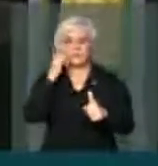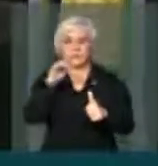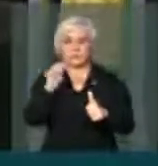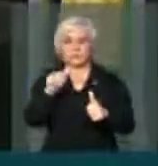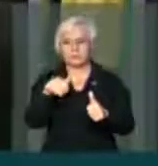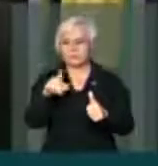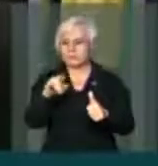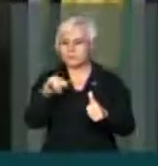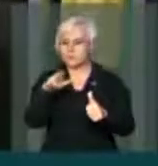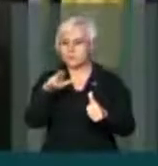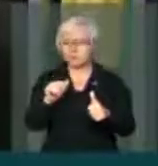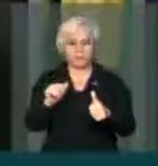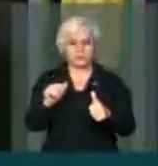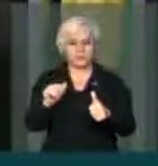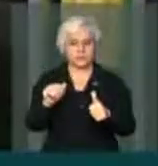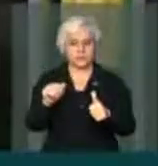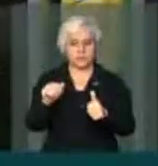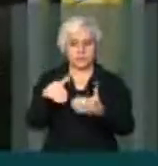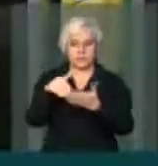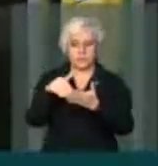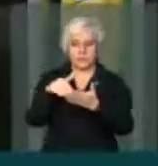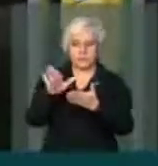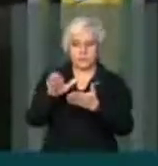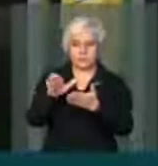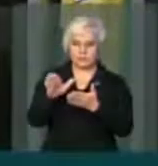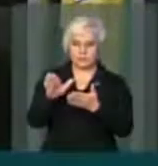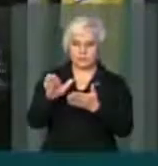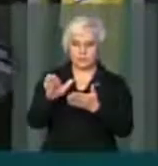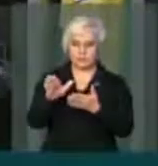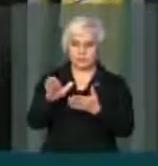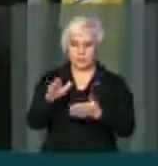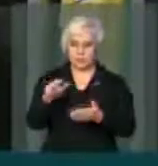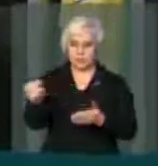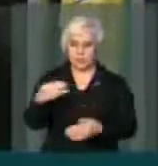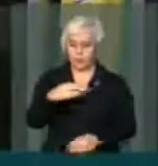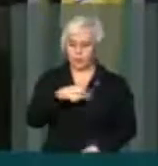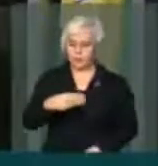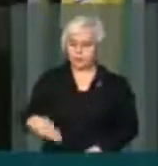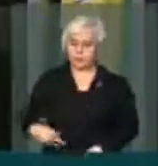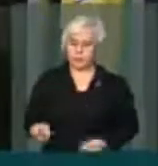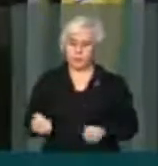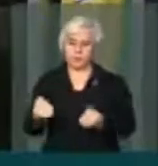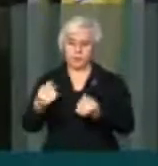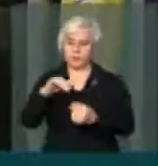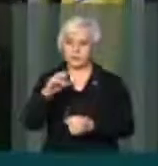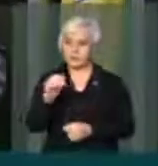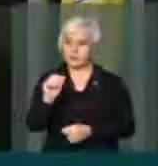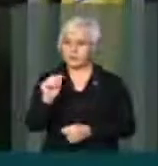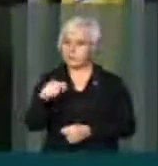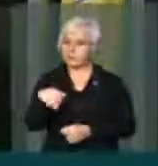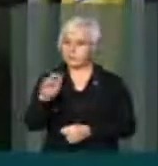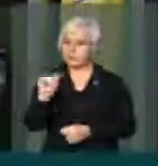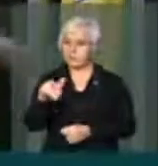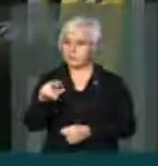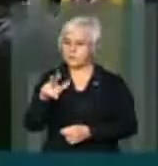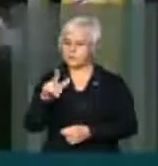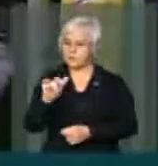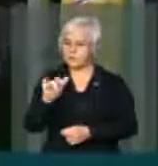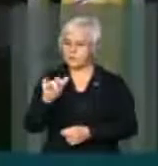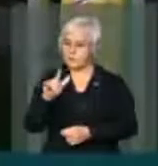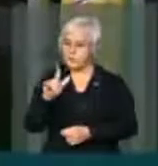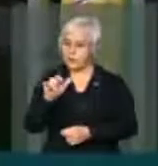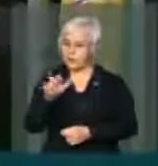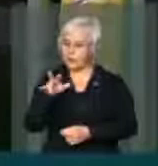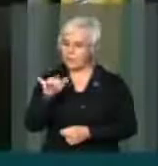demitiu o novo ministro da Fazenda, o Joaquim Levy, ao dizer que é contra o